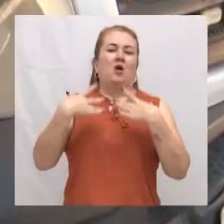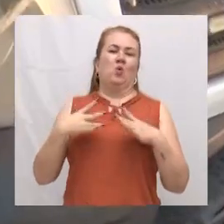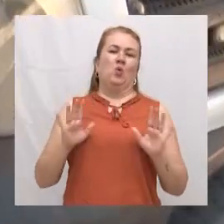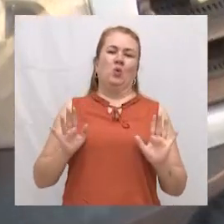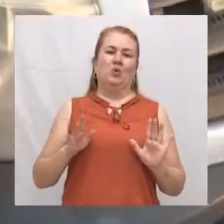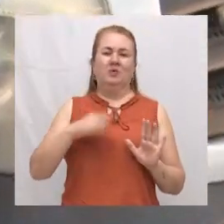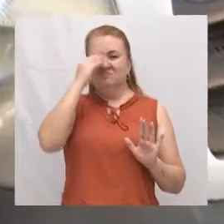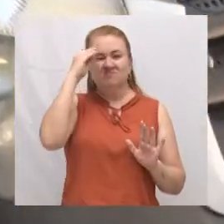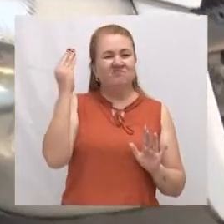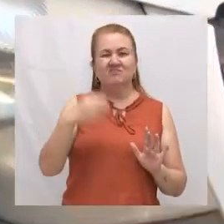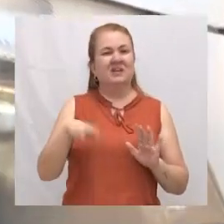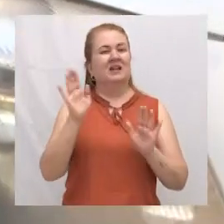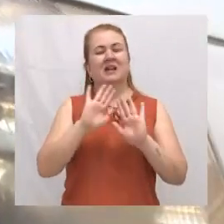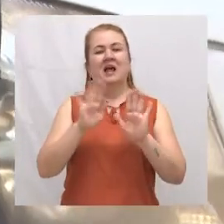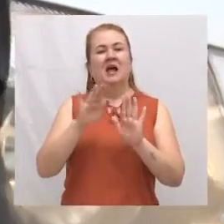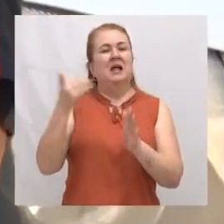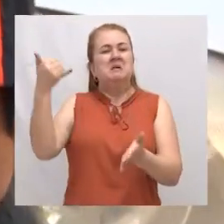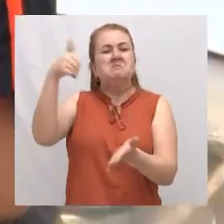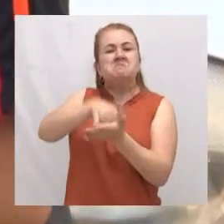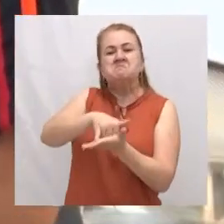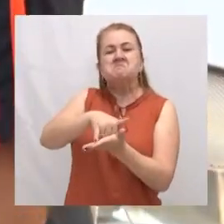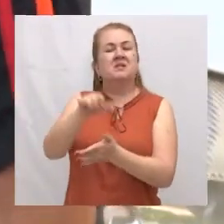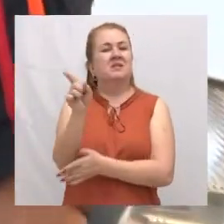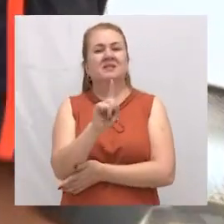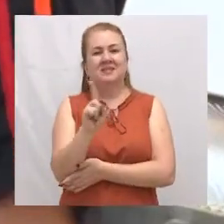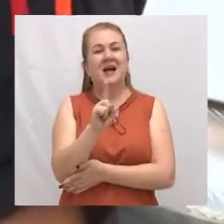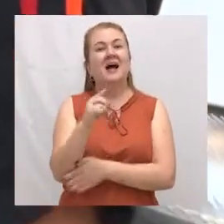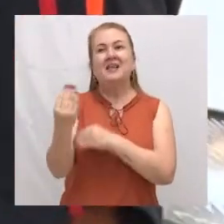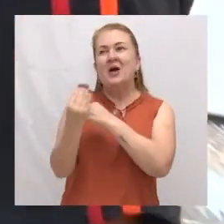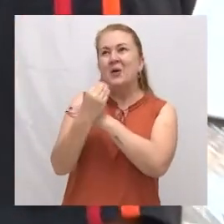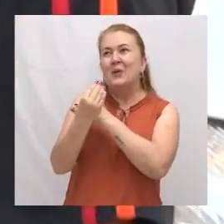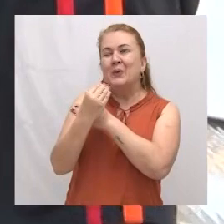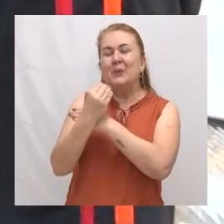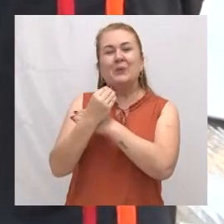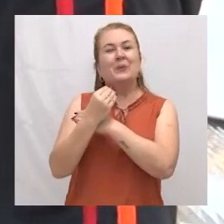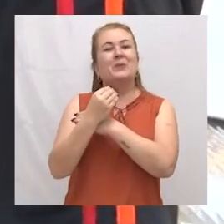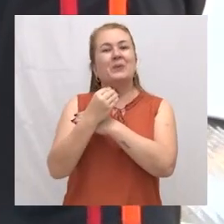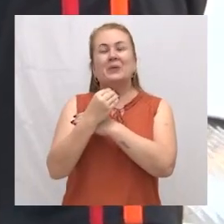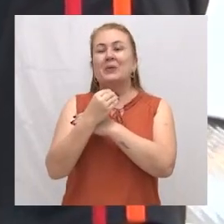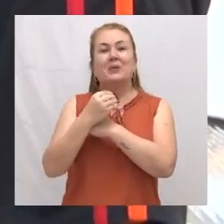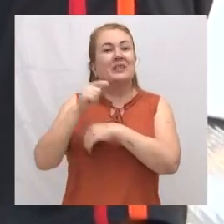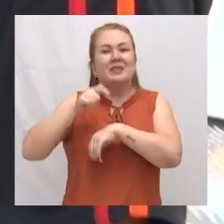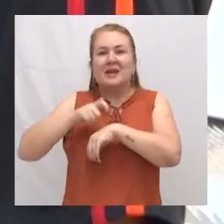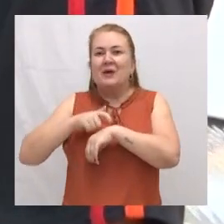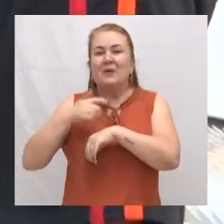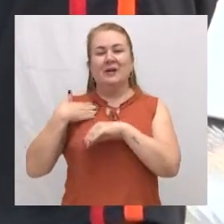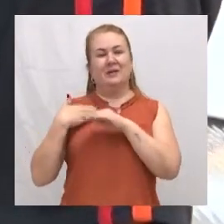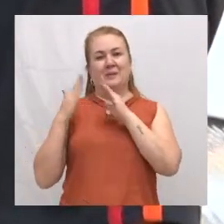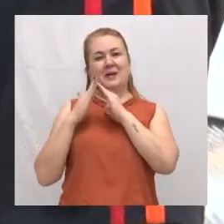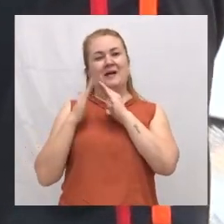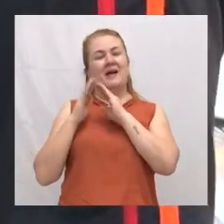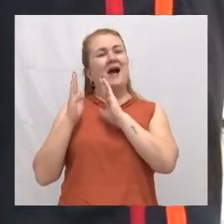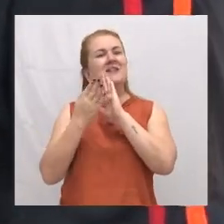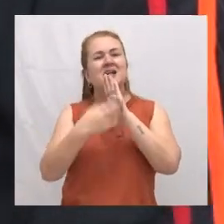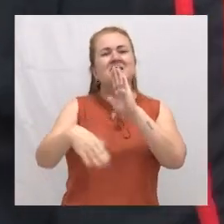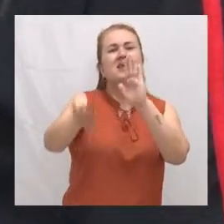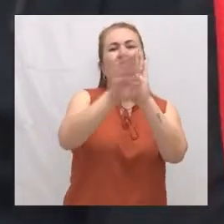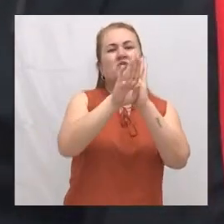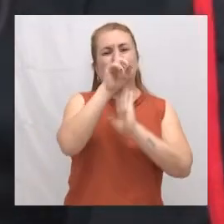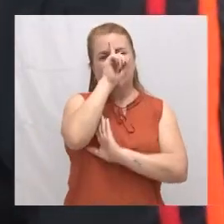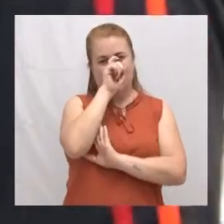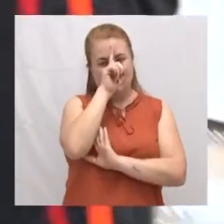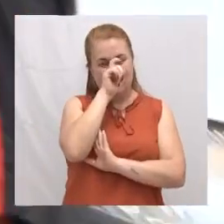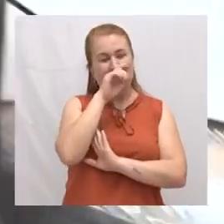Ela não desligou o telefone. Ela cuidou de mim da hora que eu saí até a hora que eu cheguei no hospital. E